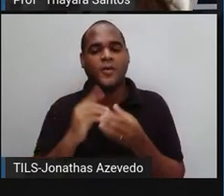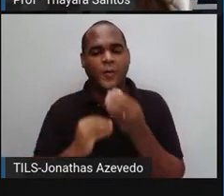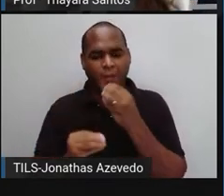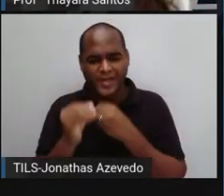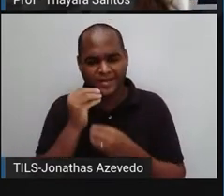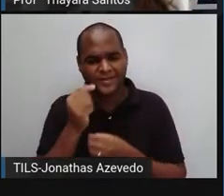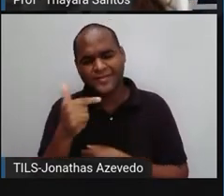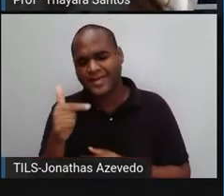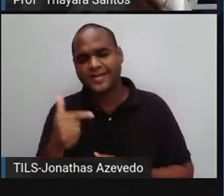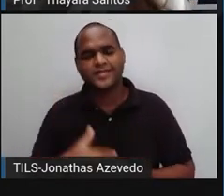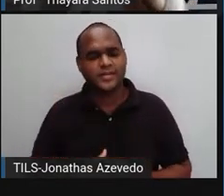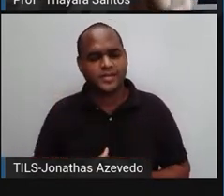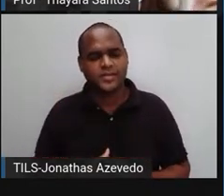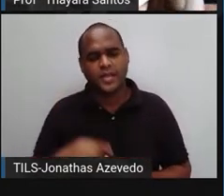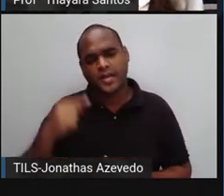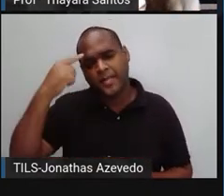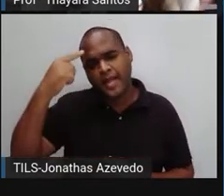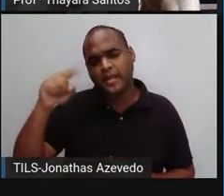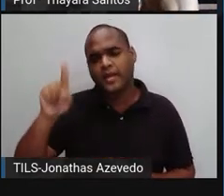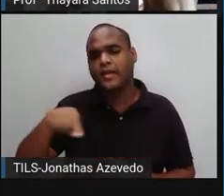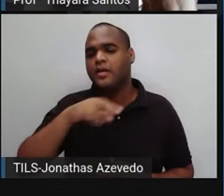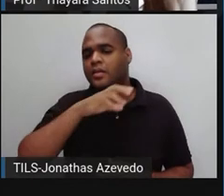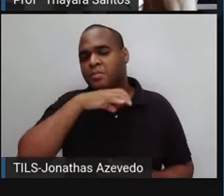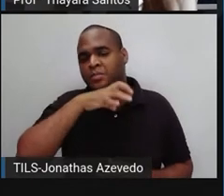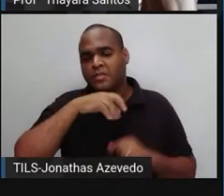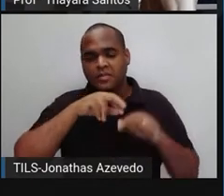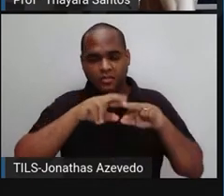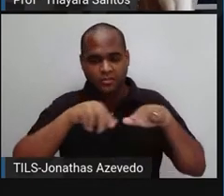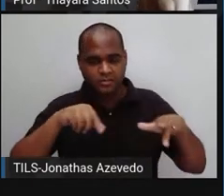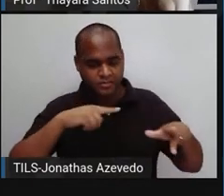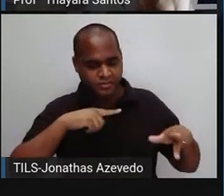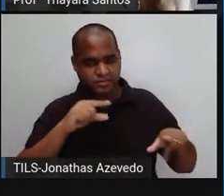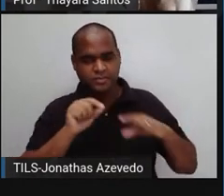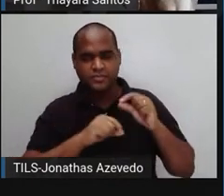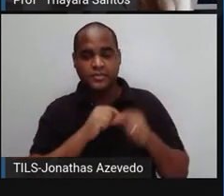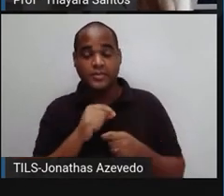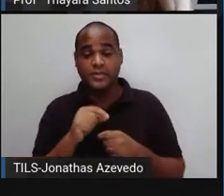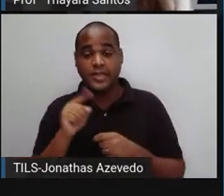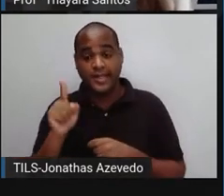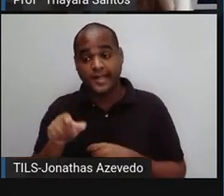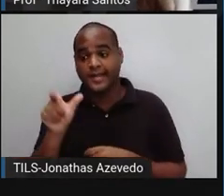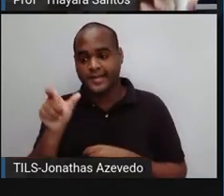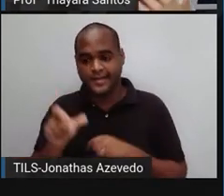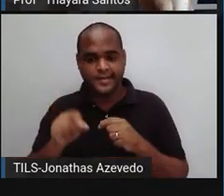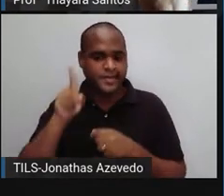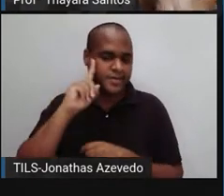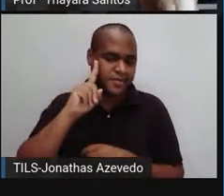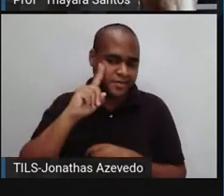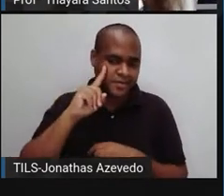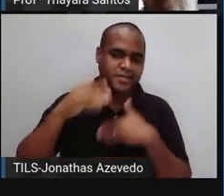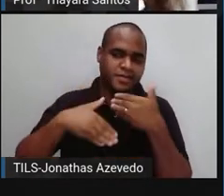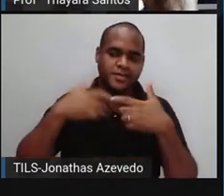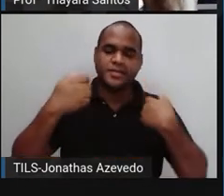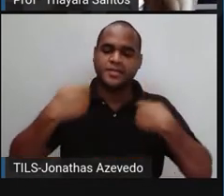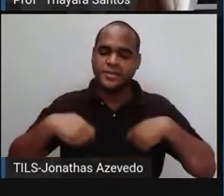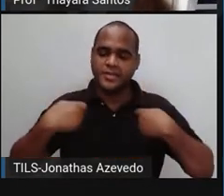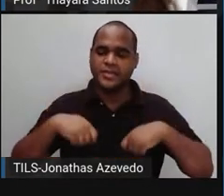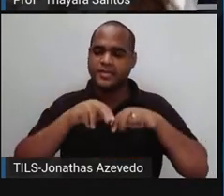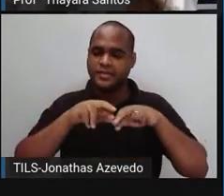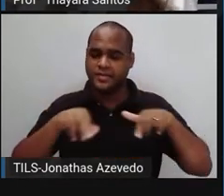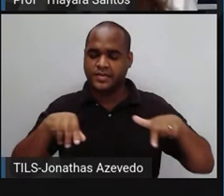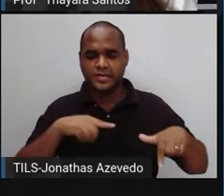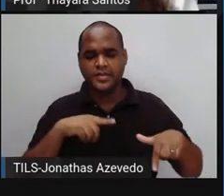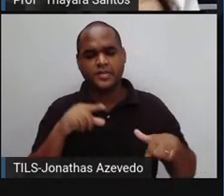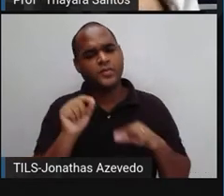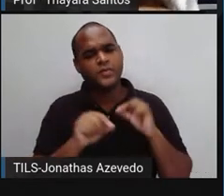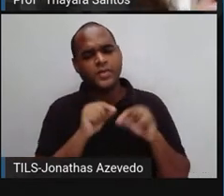Se a gente pensar que os animais, os outros animais que não são humanos, que a gente acaba consumindo no nosso dia a dia, também precisam dessas plantas. Então, se